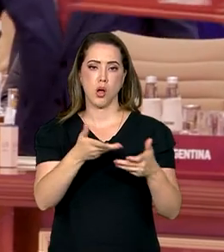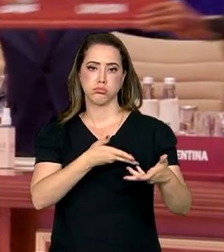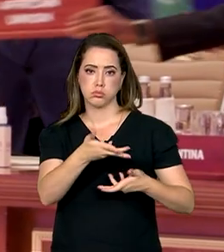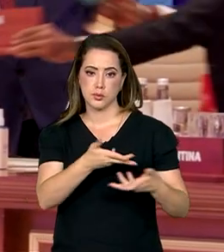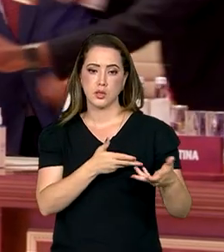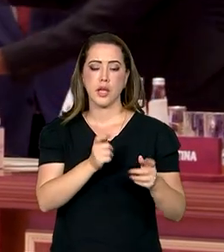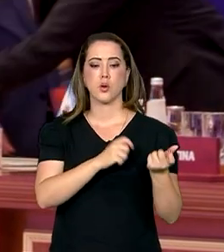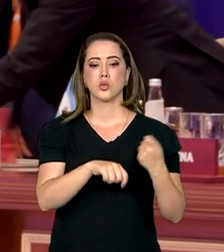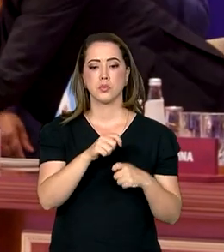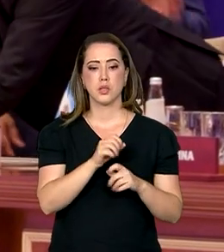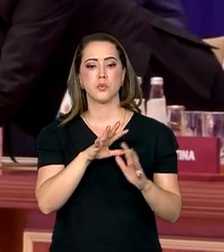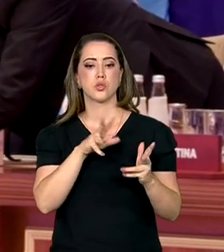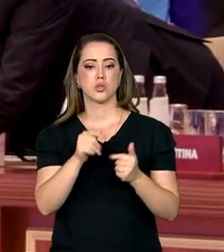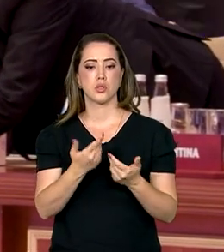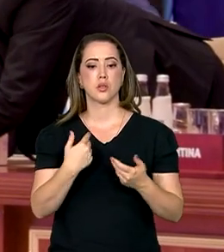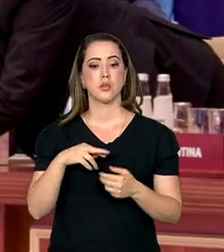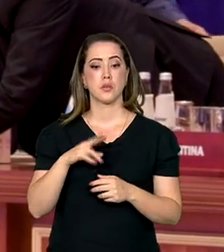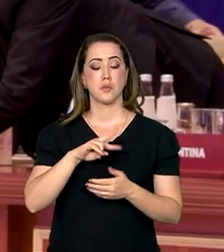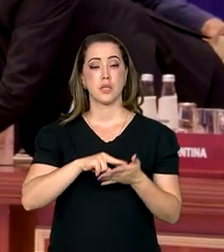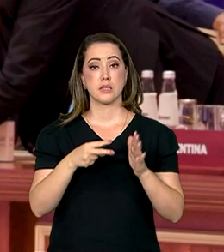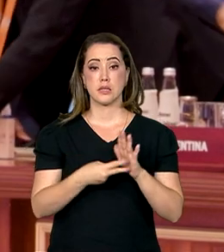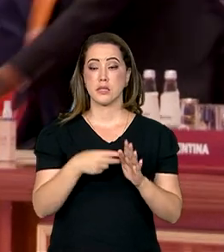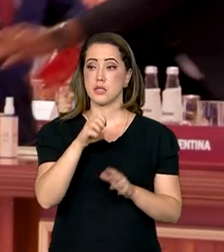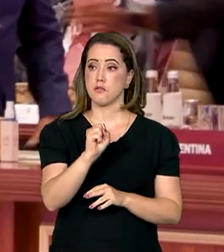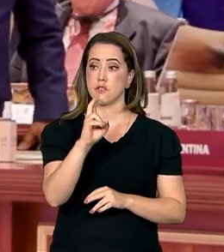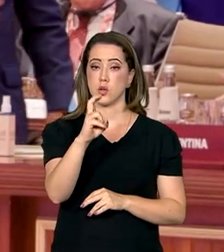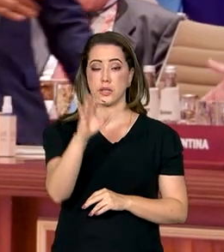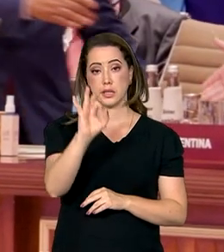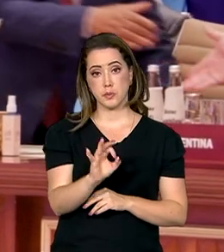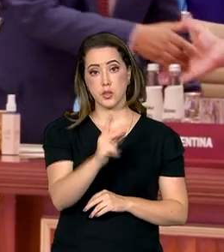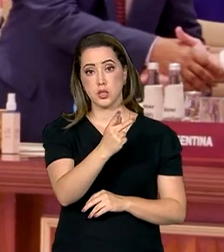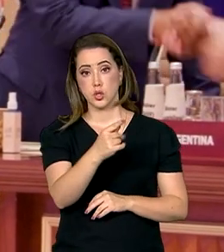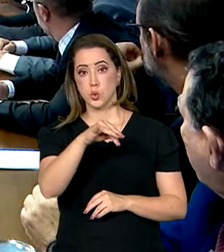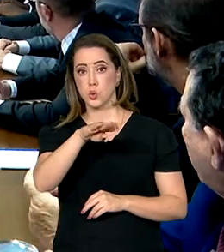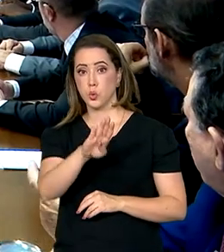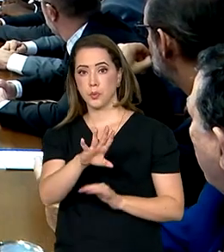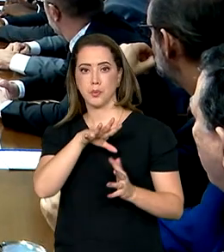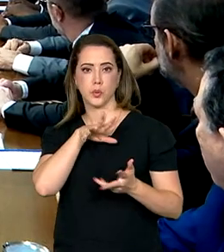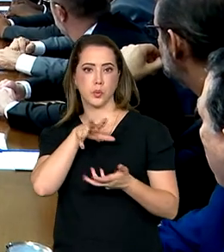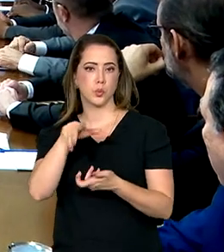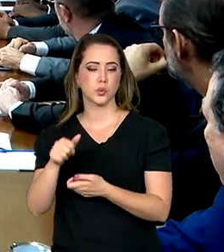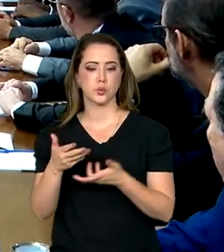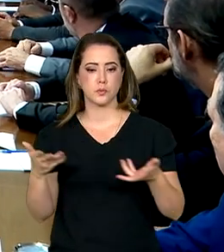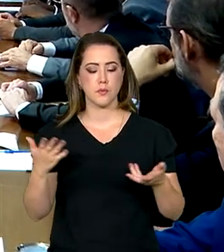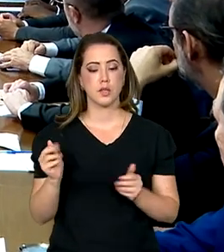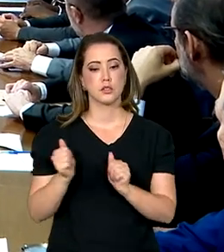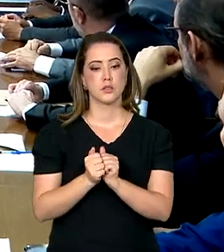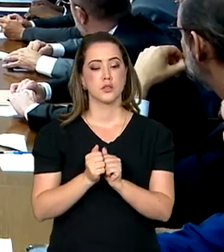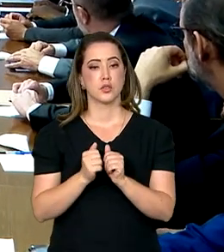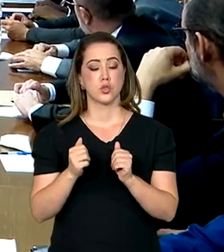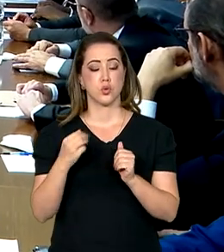e representa cerca de 85% do produto interno bruto global. Junto com ministros e